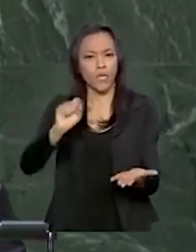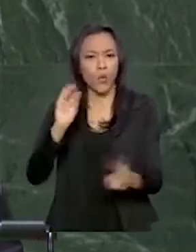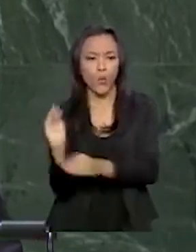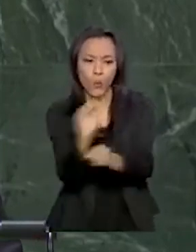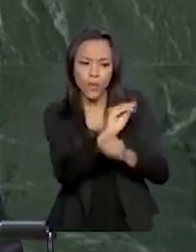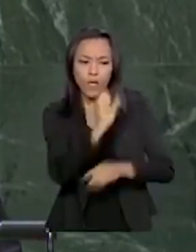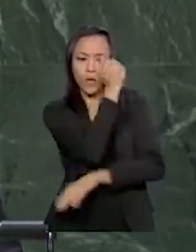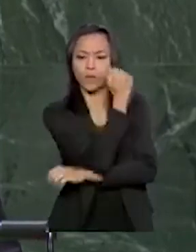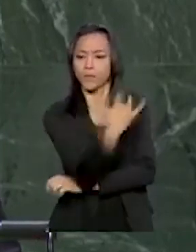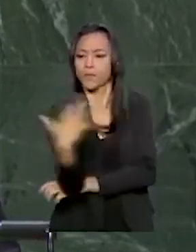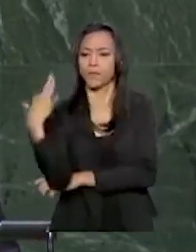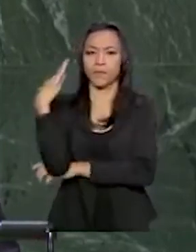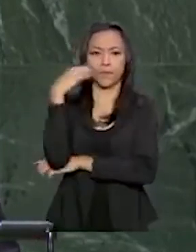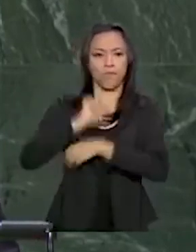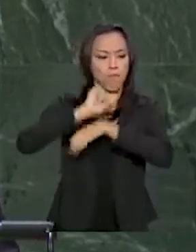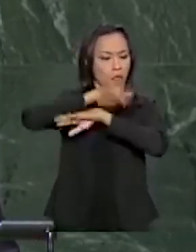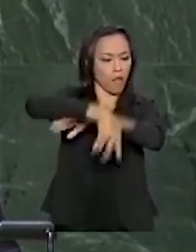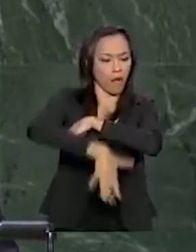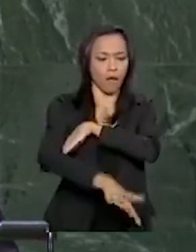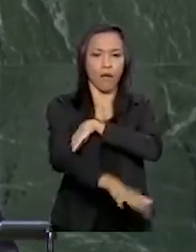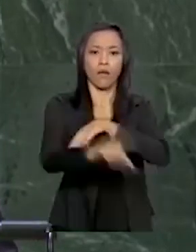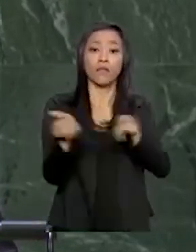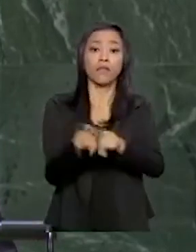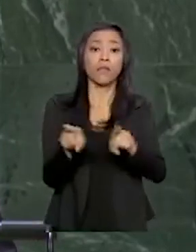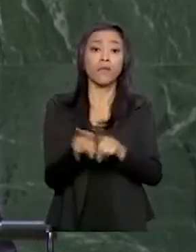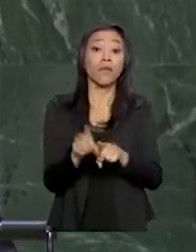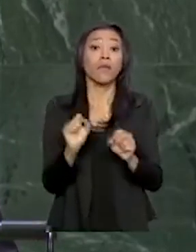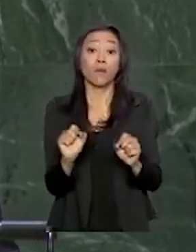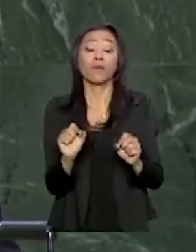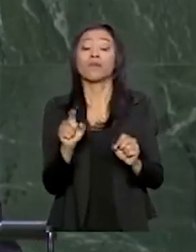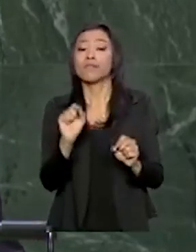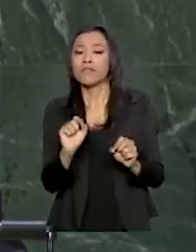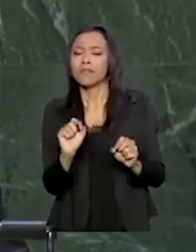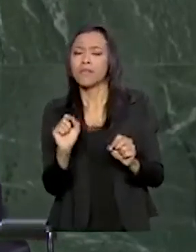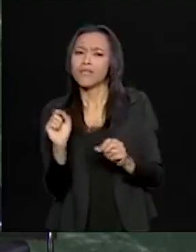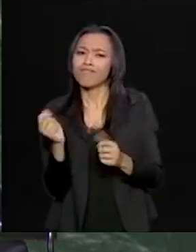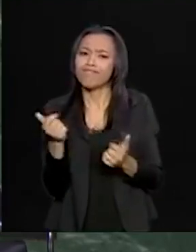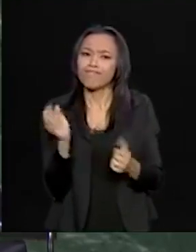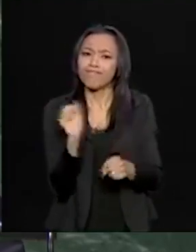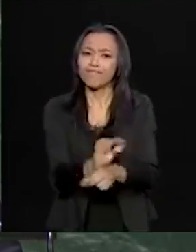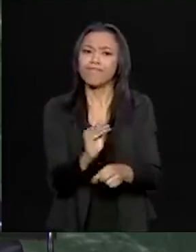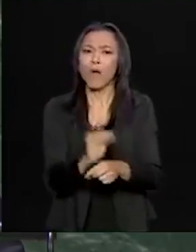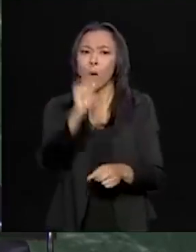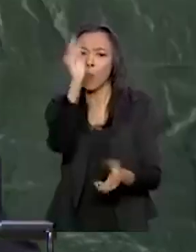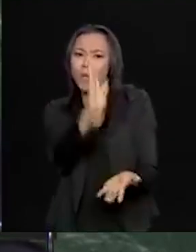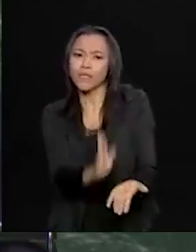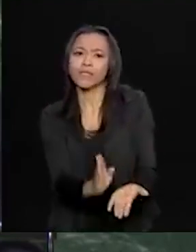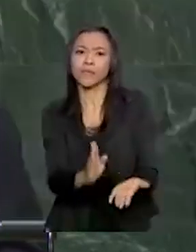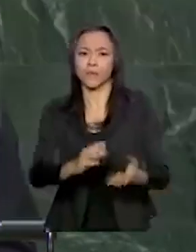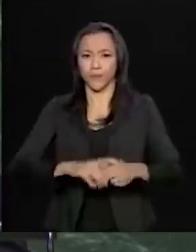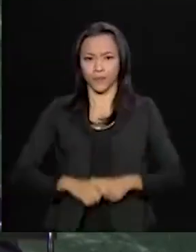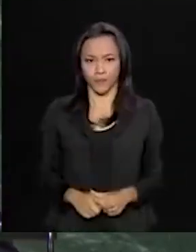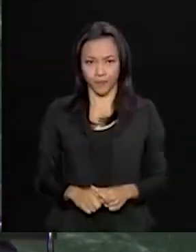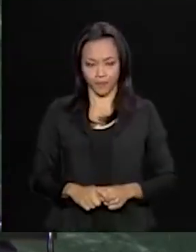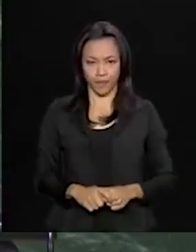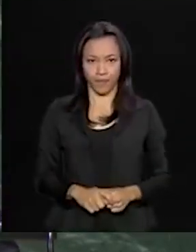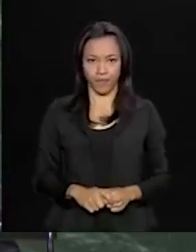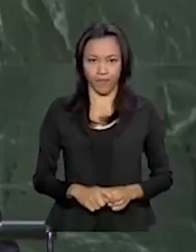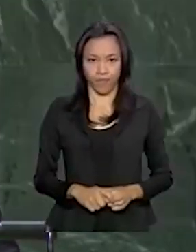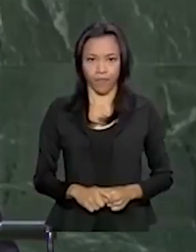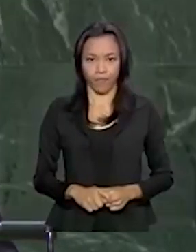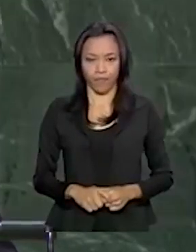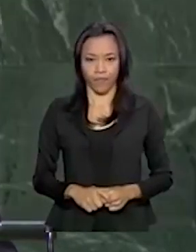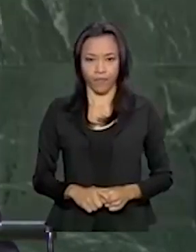ambiente e do desenvolvimento sustentável em benefício do Brasil e do mundo. O Brasil